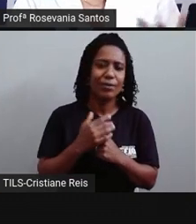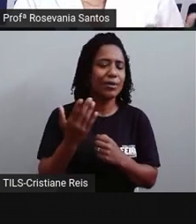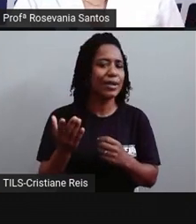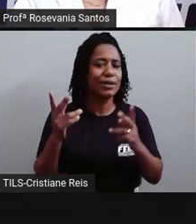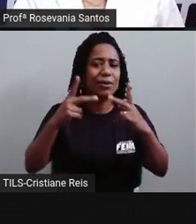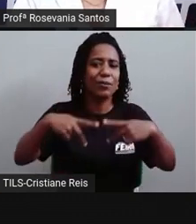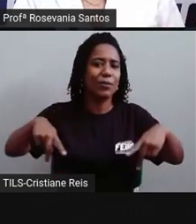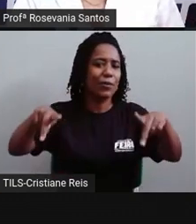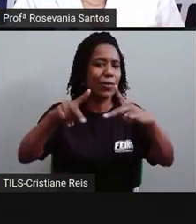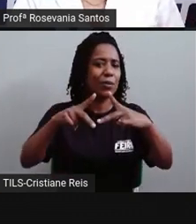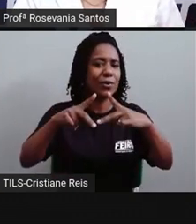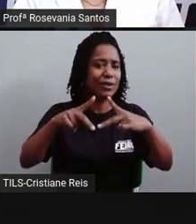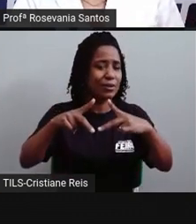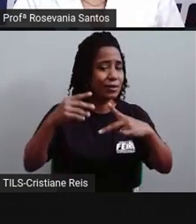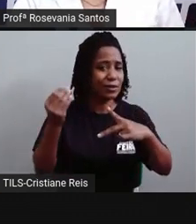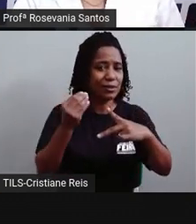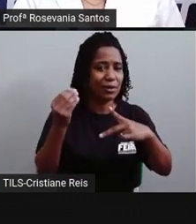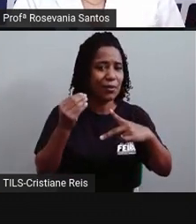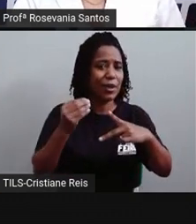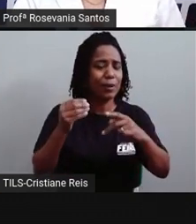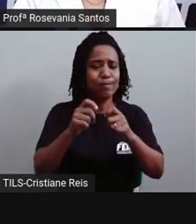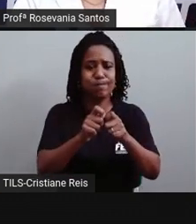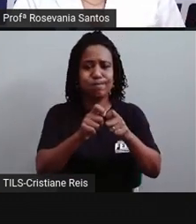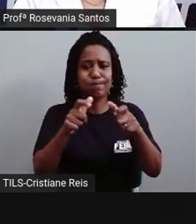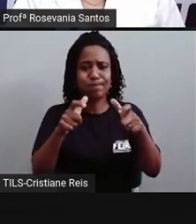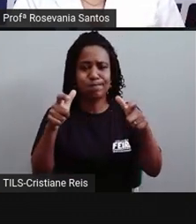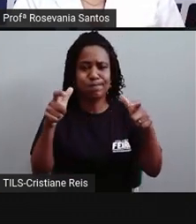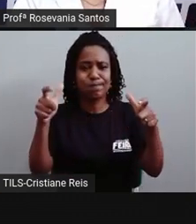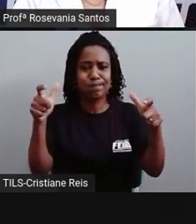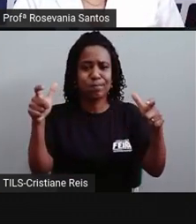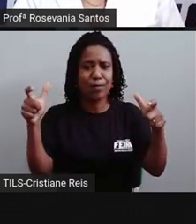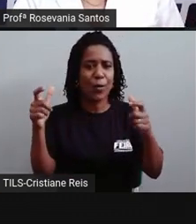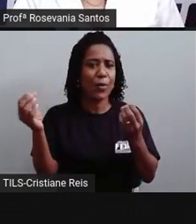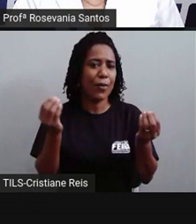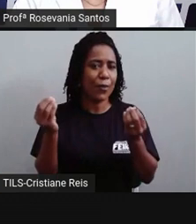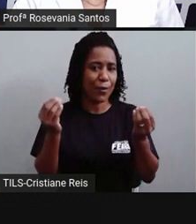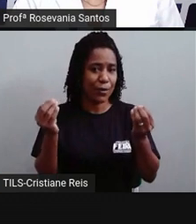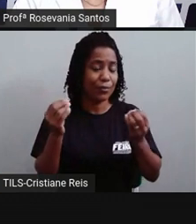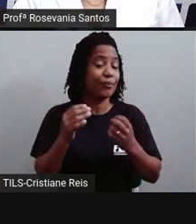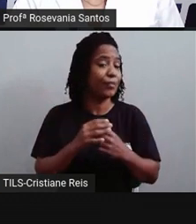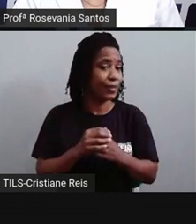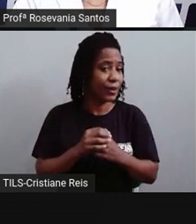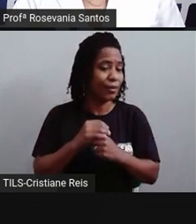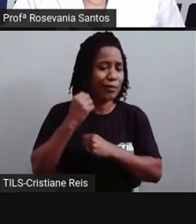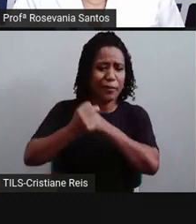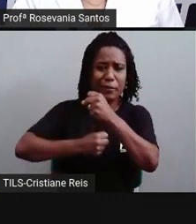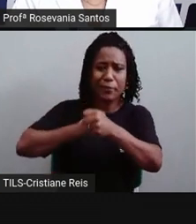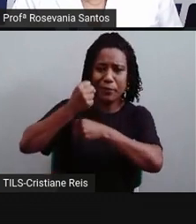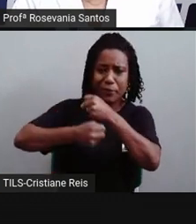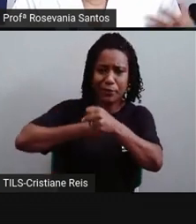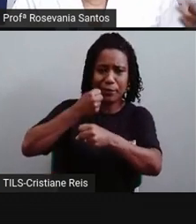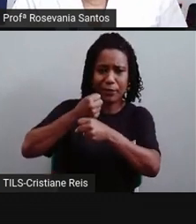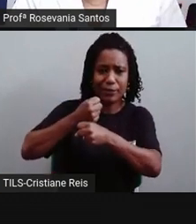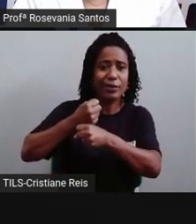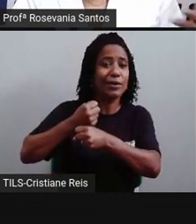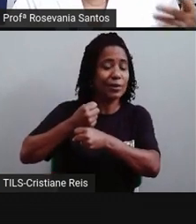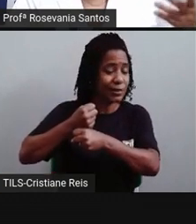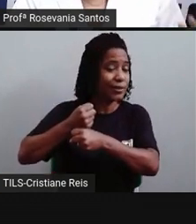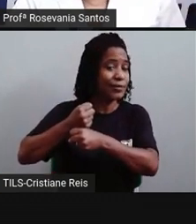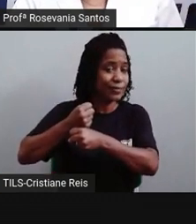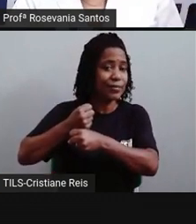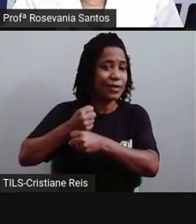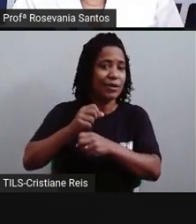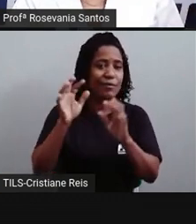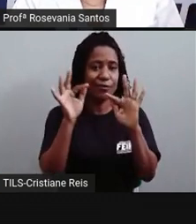população, ela, né, aumentasse? claro que a gente, durante muito tempo, se as